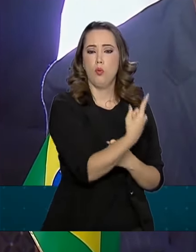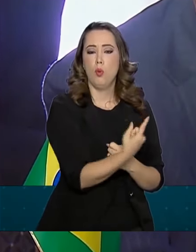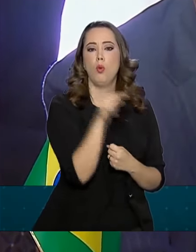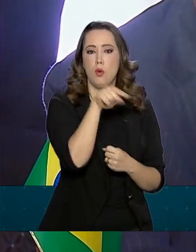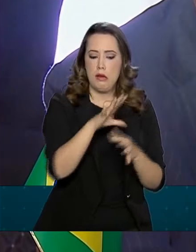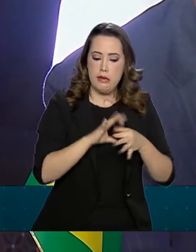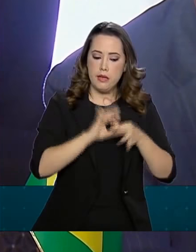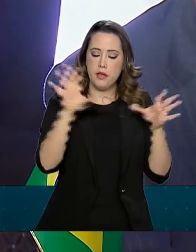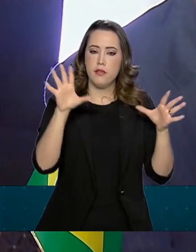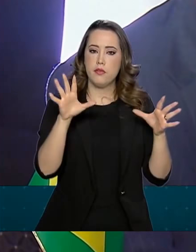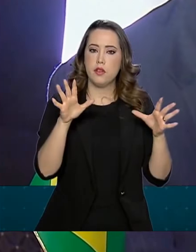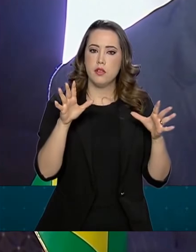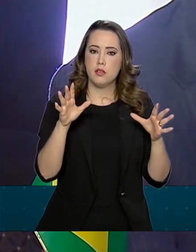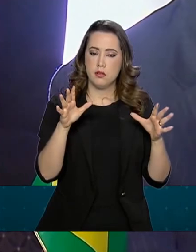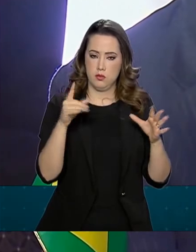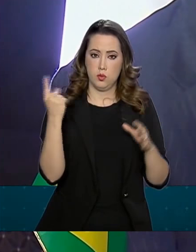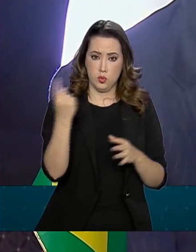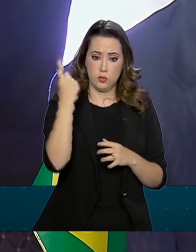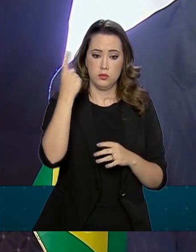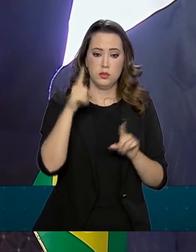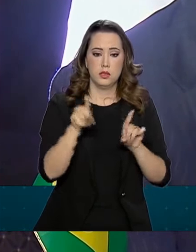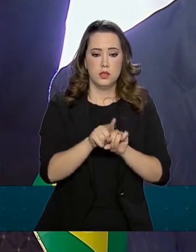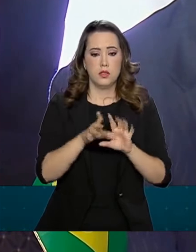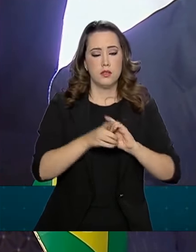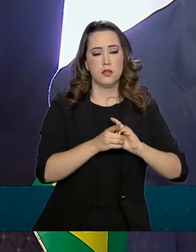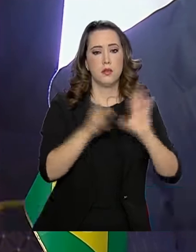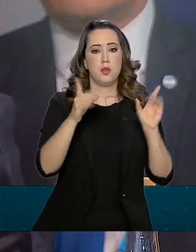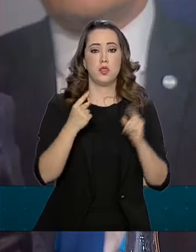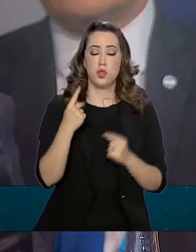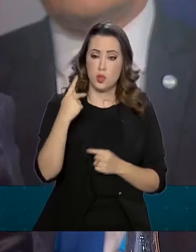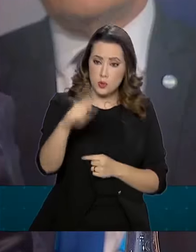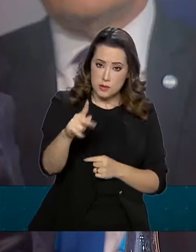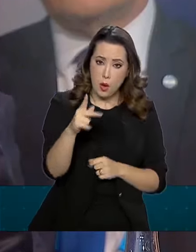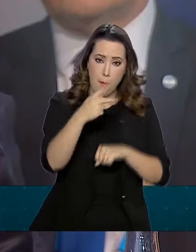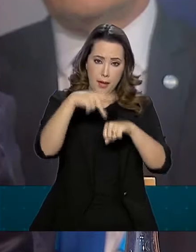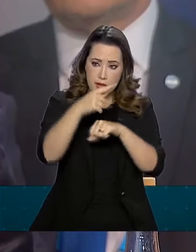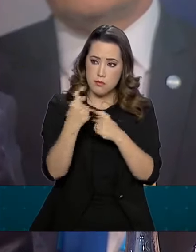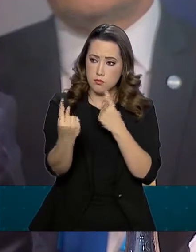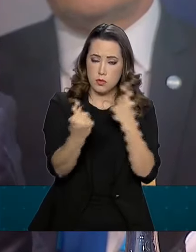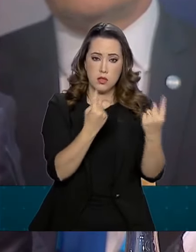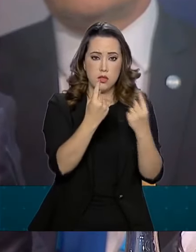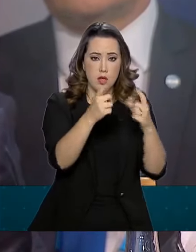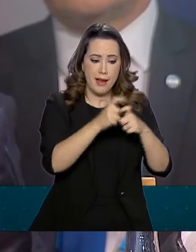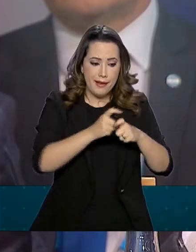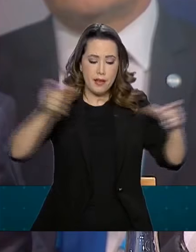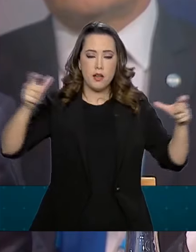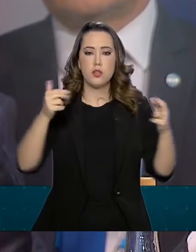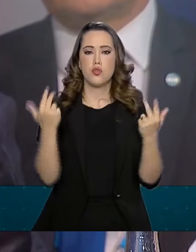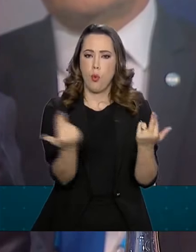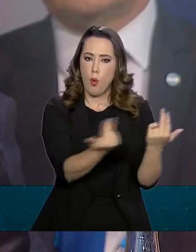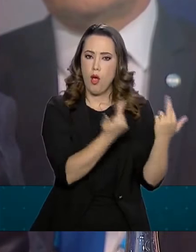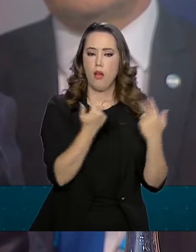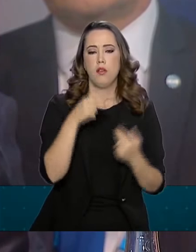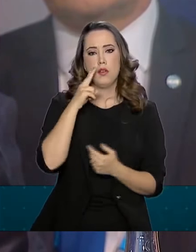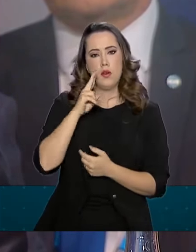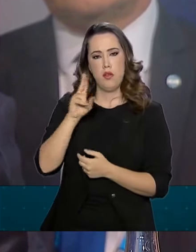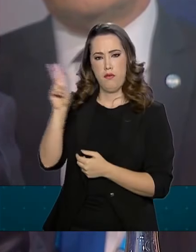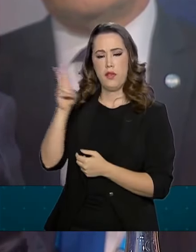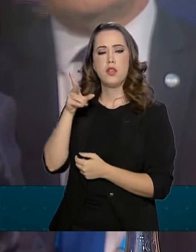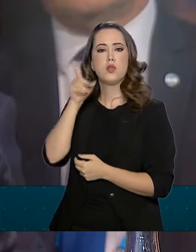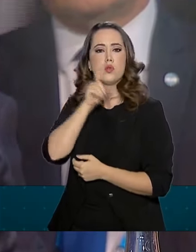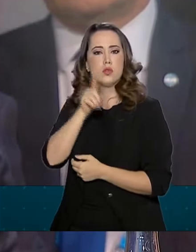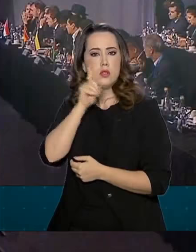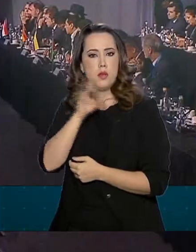seja democrático e que o seu país, que cada país seja grande. Como vejo o Trump falando,